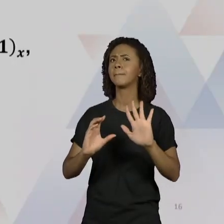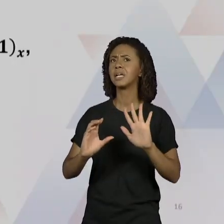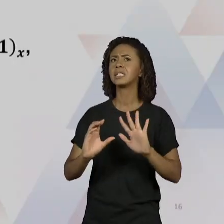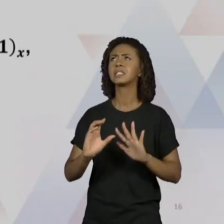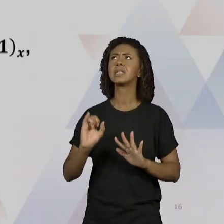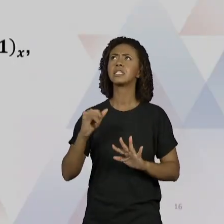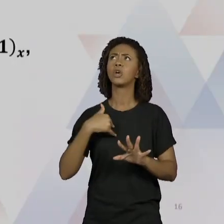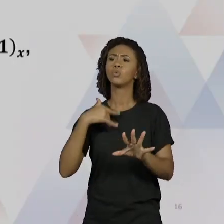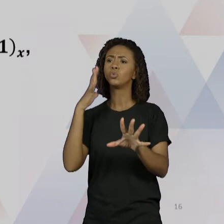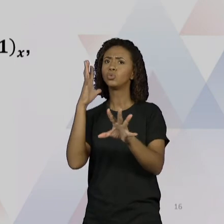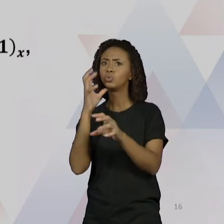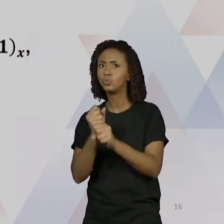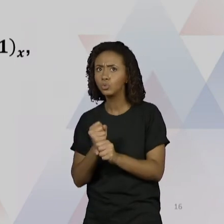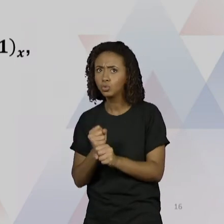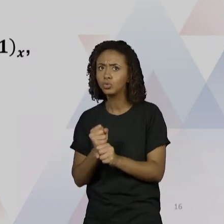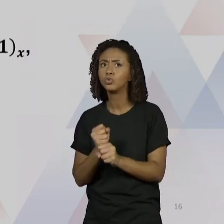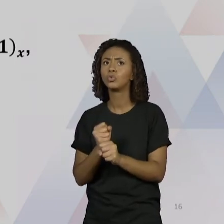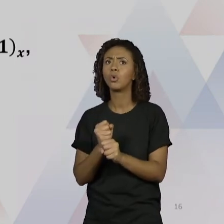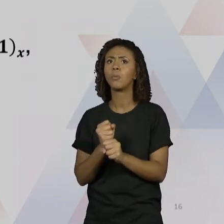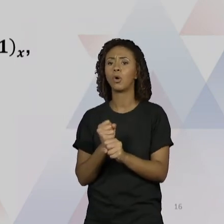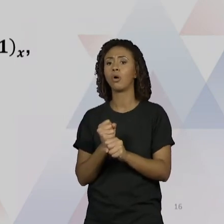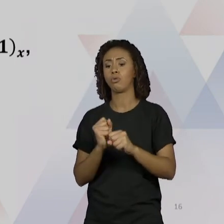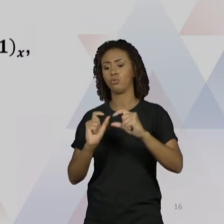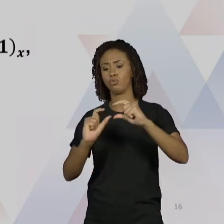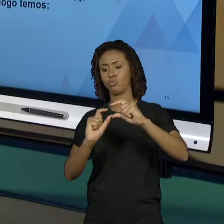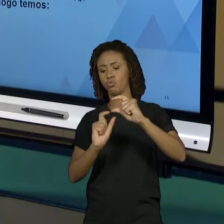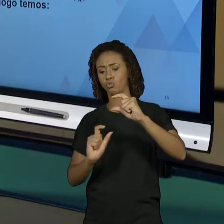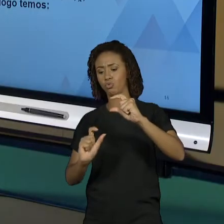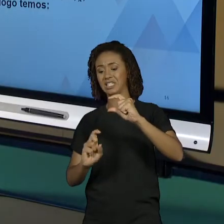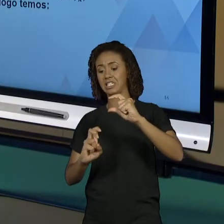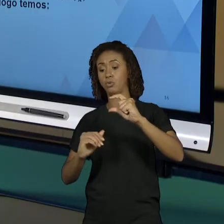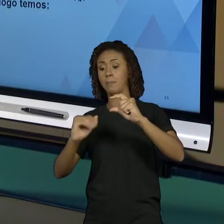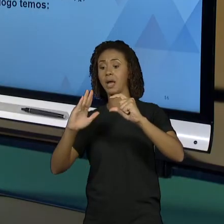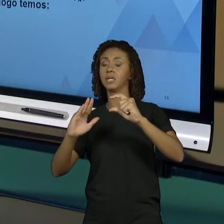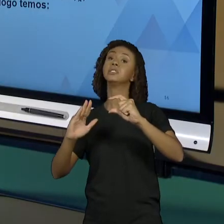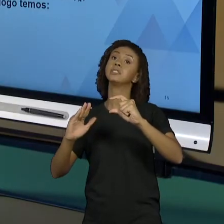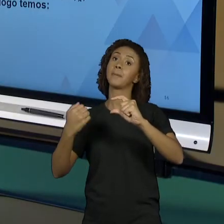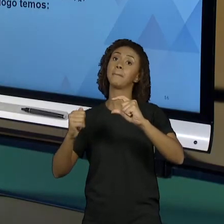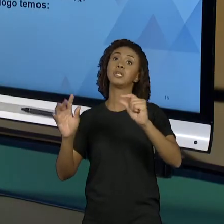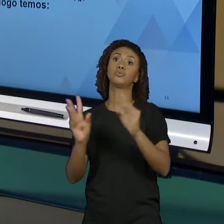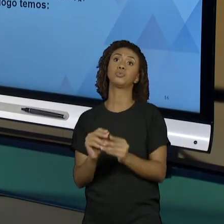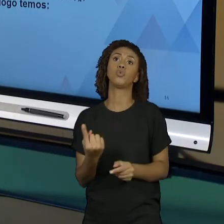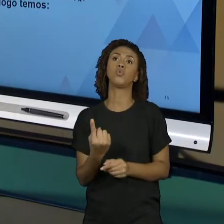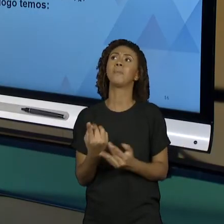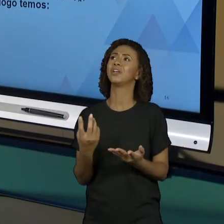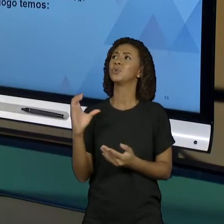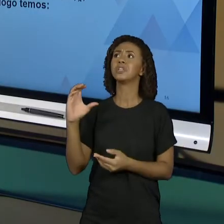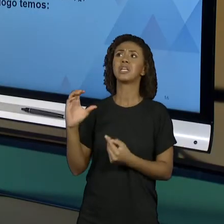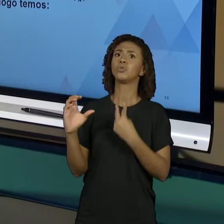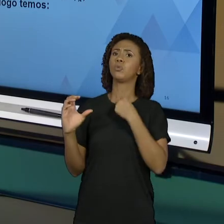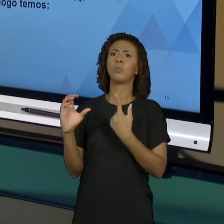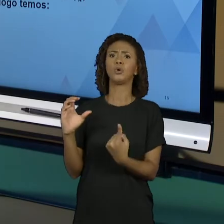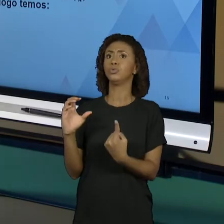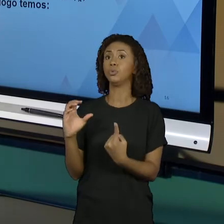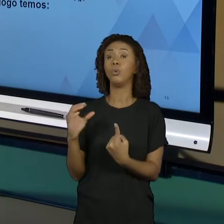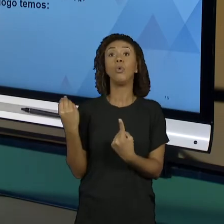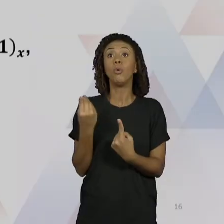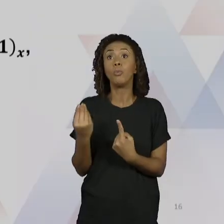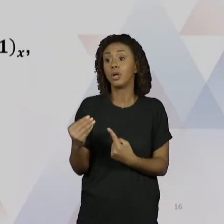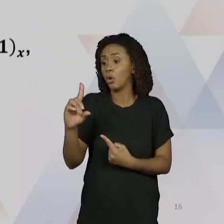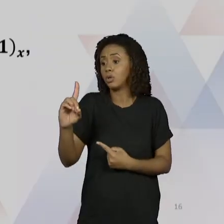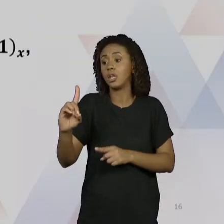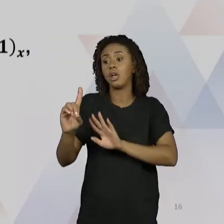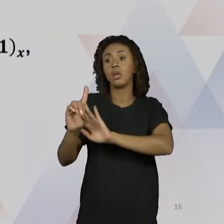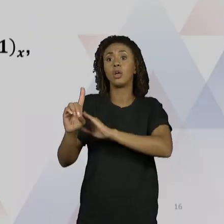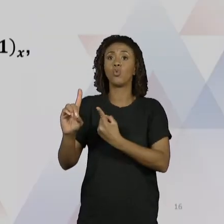somar 0 mais 1 com uma base maior ou igual a 5 deveria dar 1. Então o C teria que ser 1 mas o C não pode ser 1 porque o D já é 1.